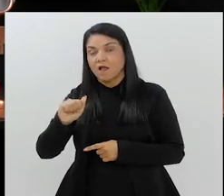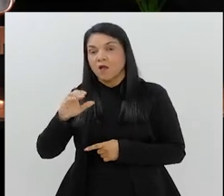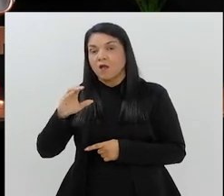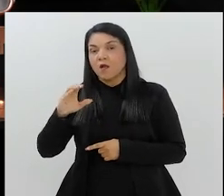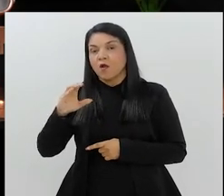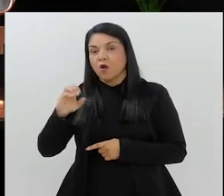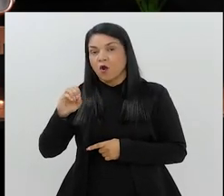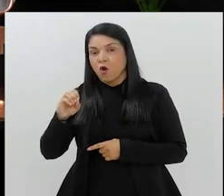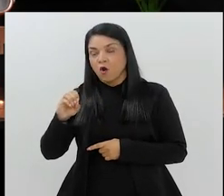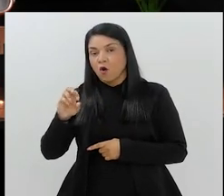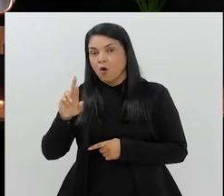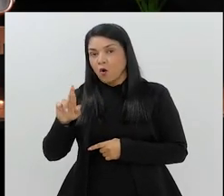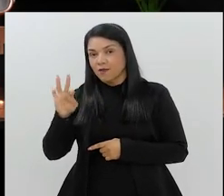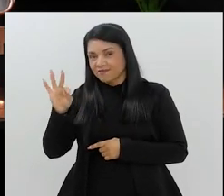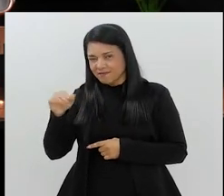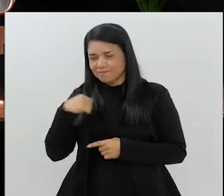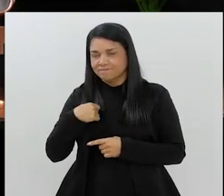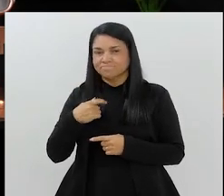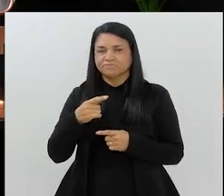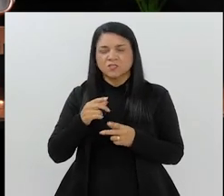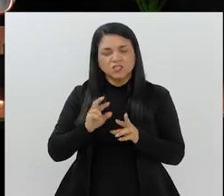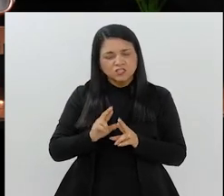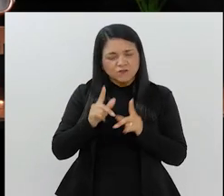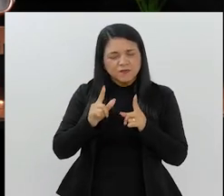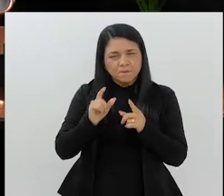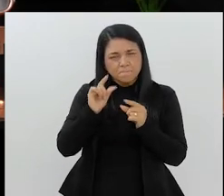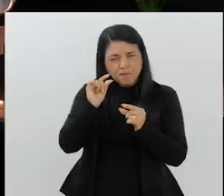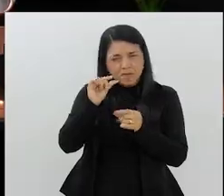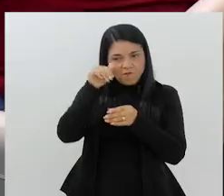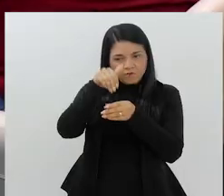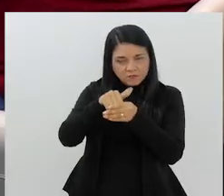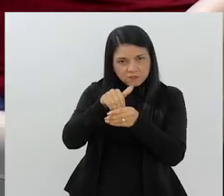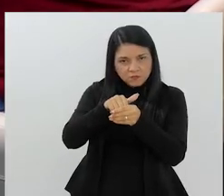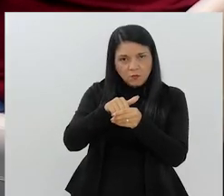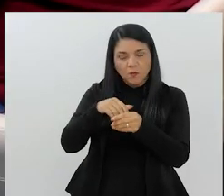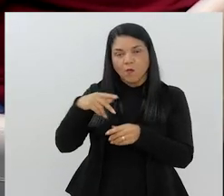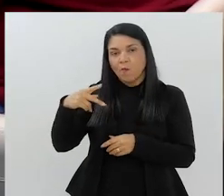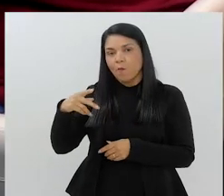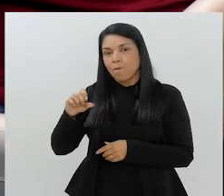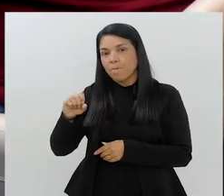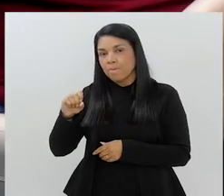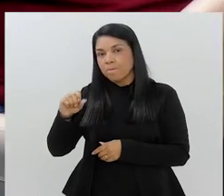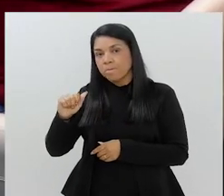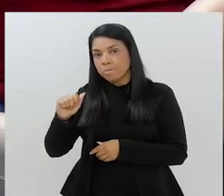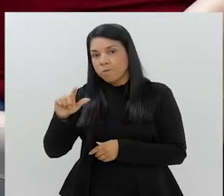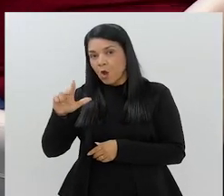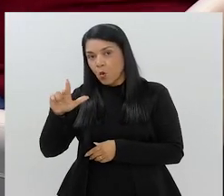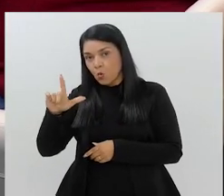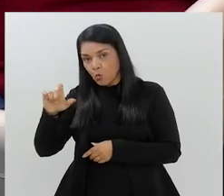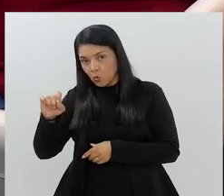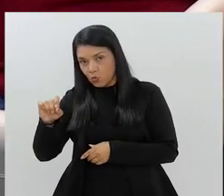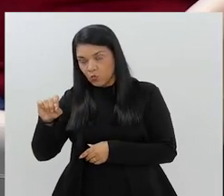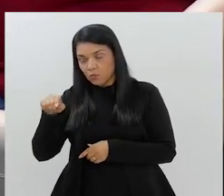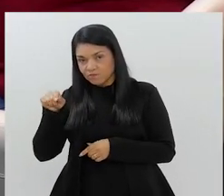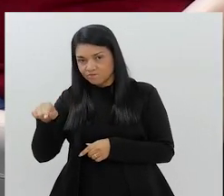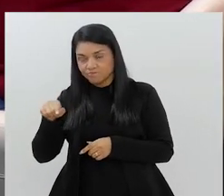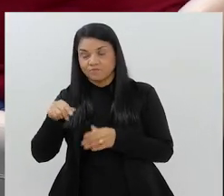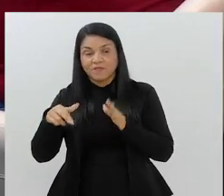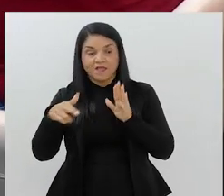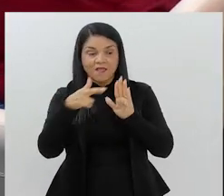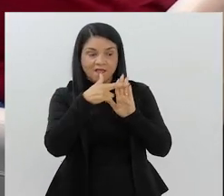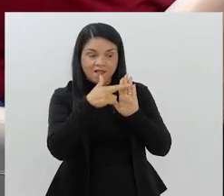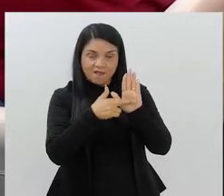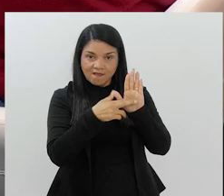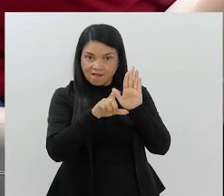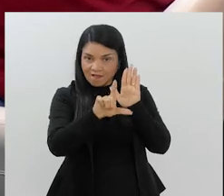Venceu o Laporta, com uma diferença pequena em relação ao Paulo Vanderlei. A Lei Geral do